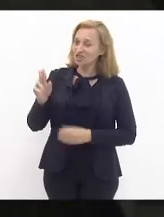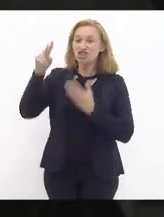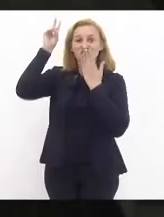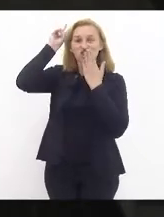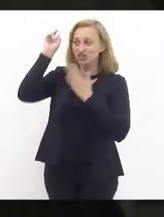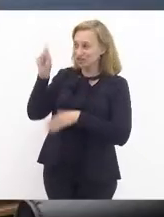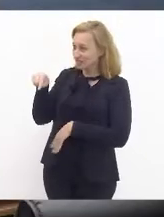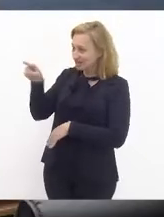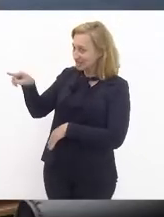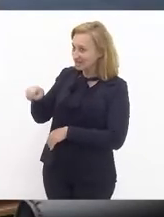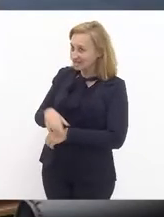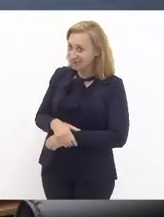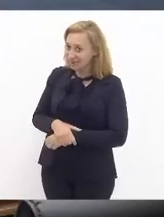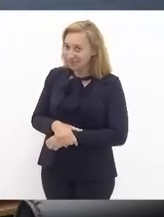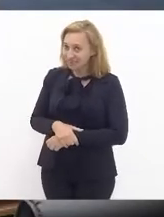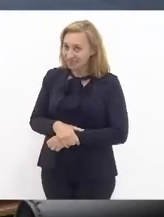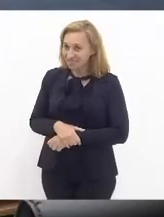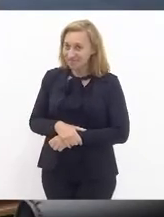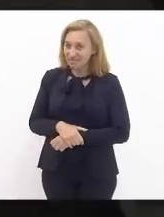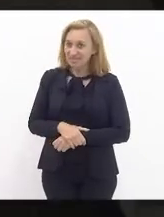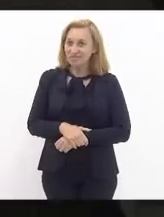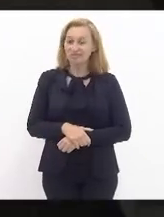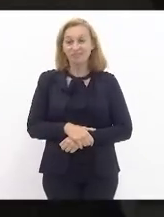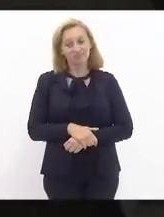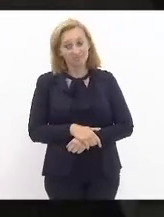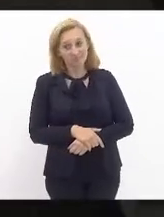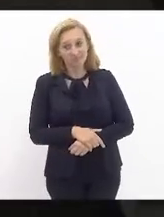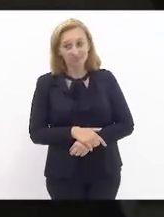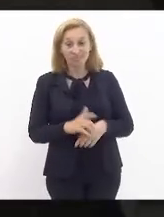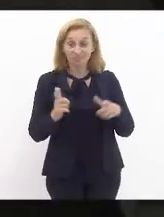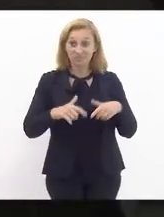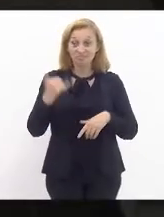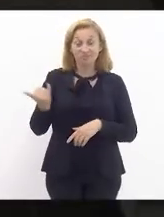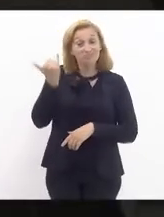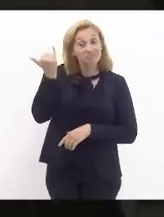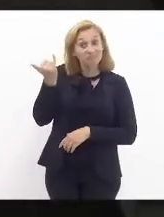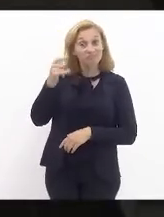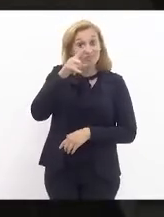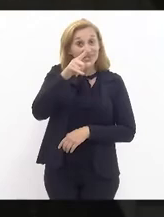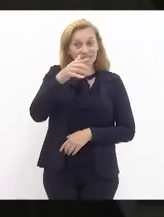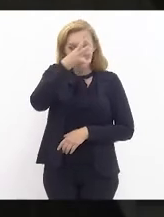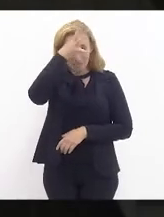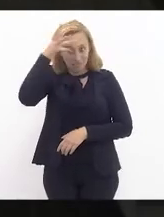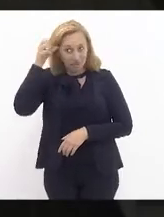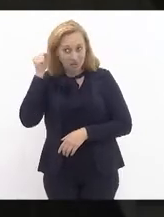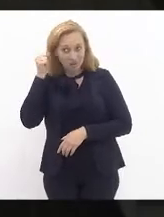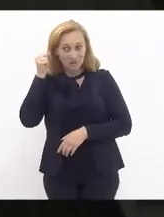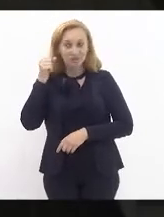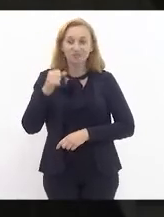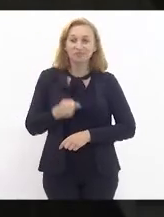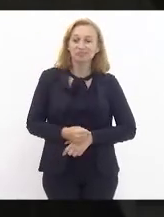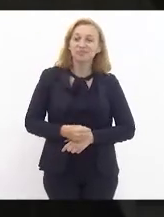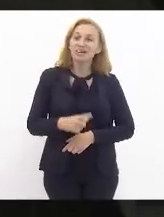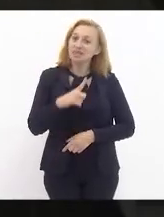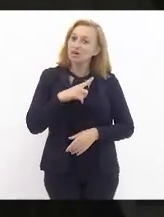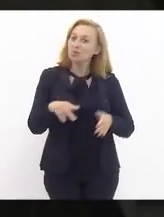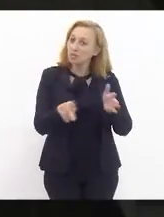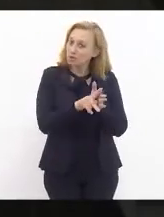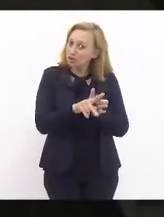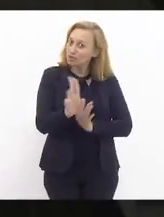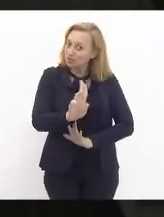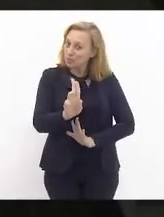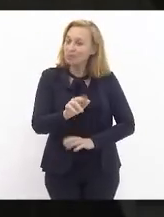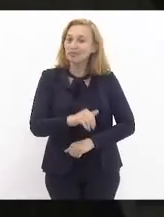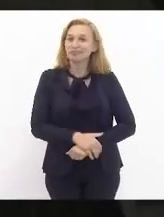E é uma localidade importante lá na região amazônica. Tem até um projeto com esse